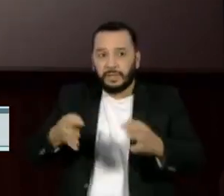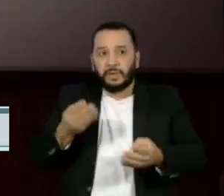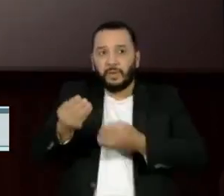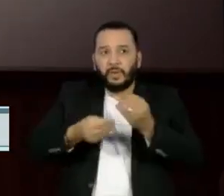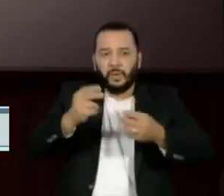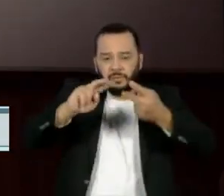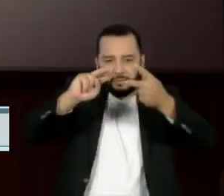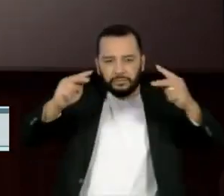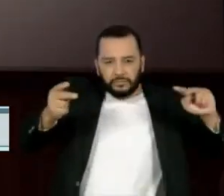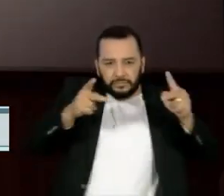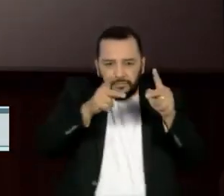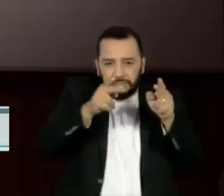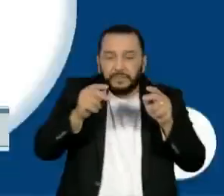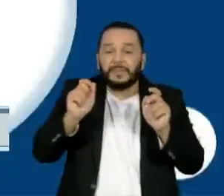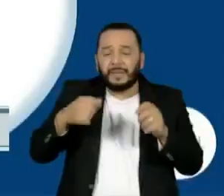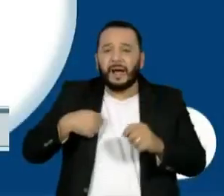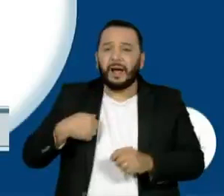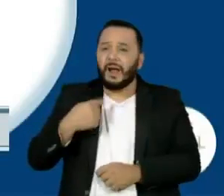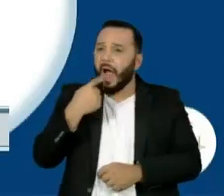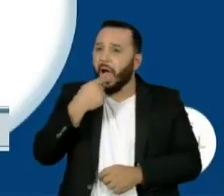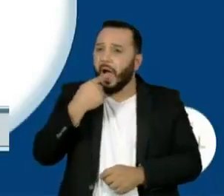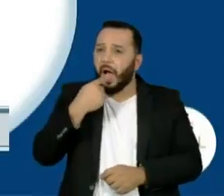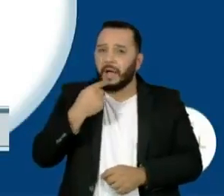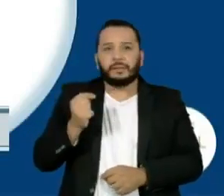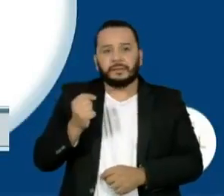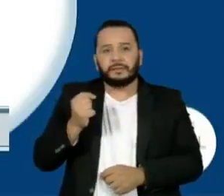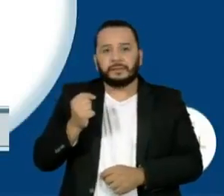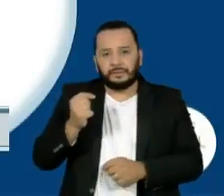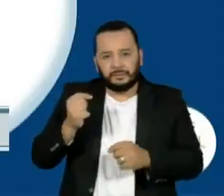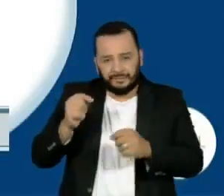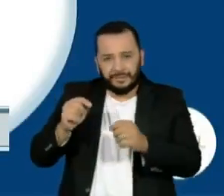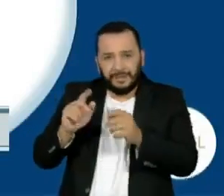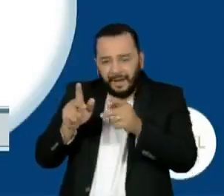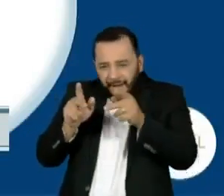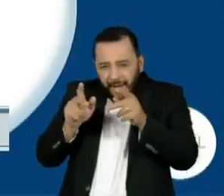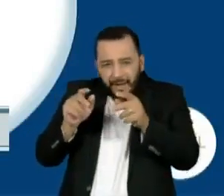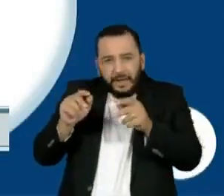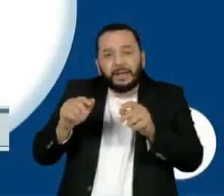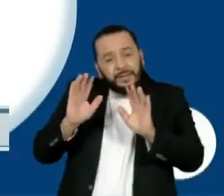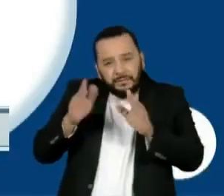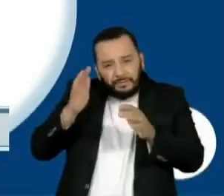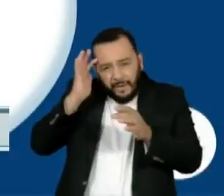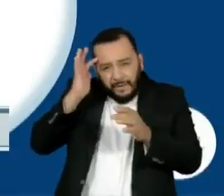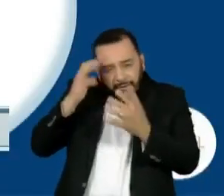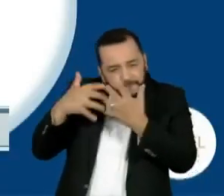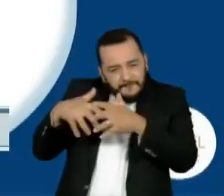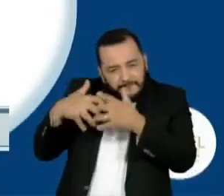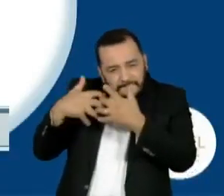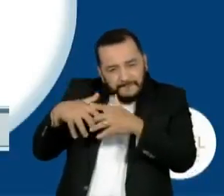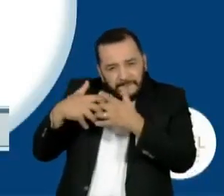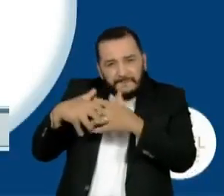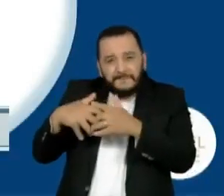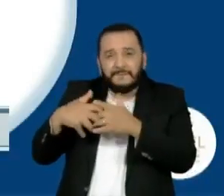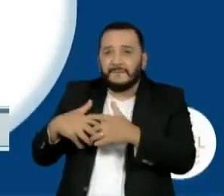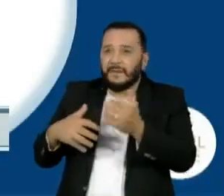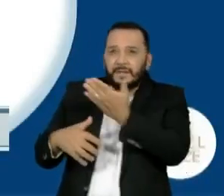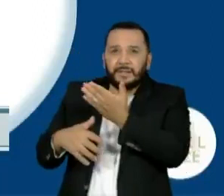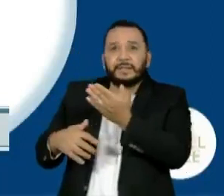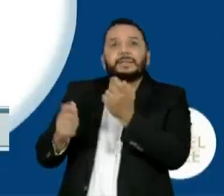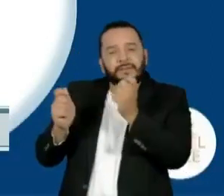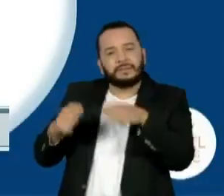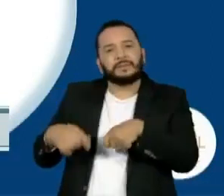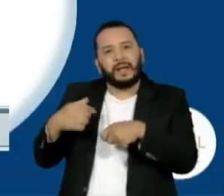partir de uma amostra de saliva. Só a imaginação define os limites para o que esta ferramenta